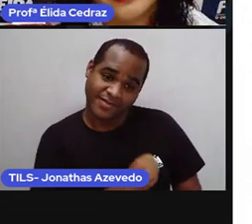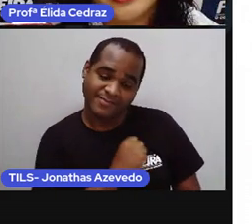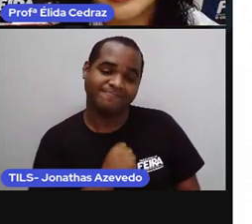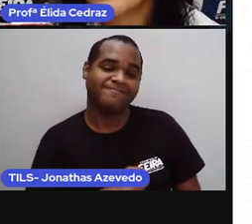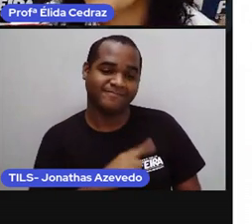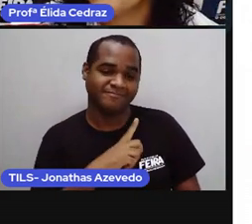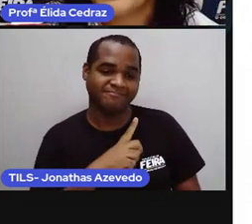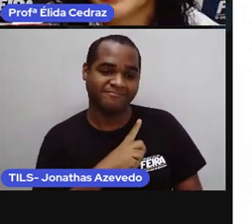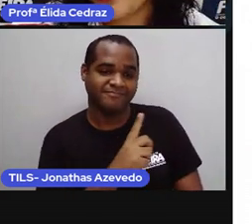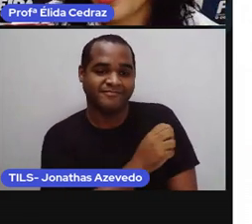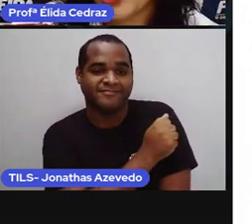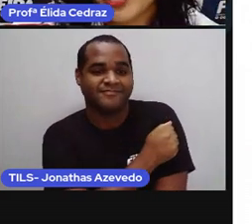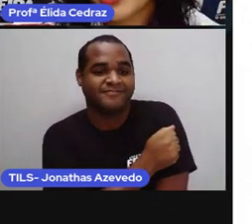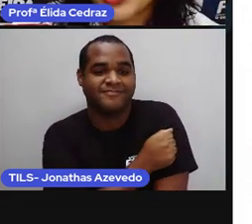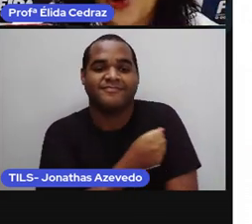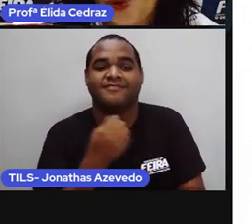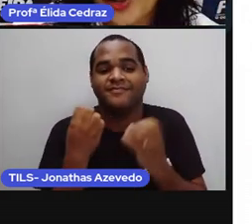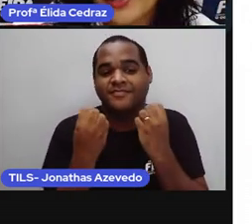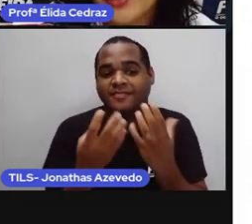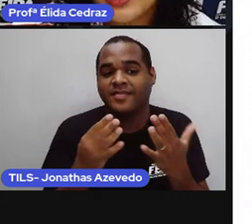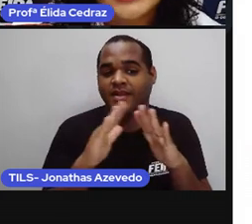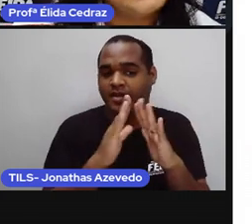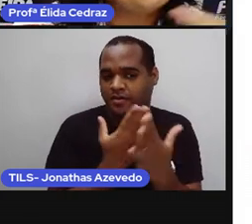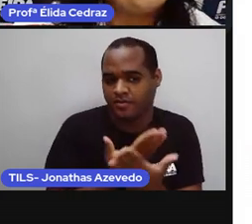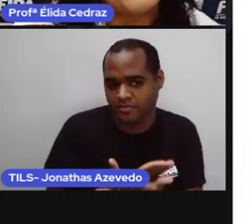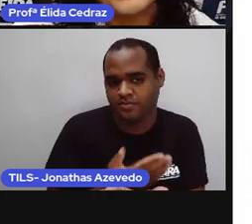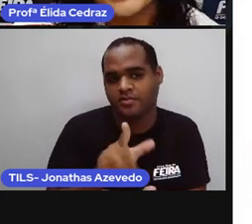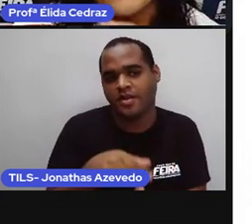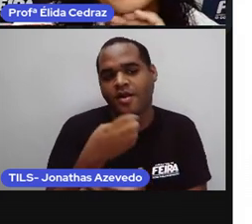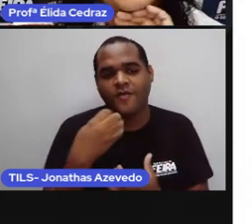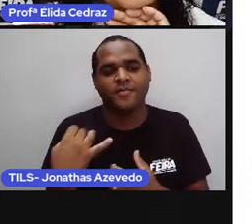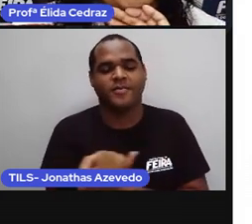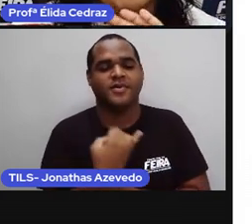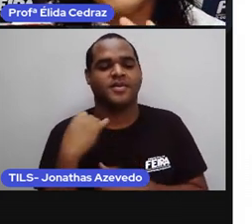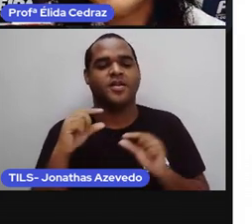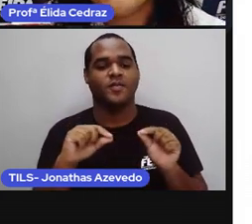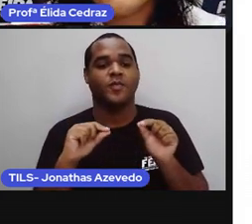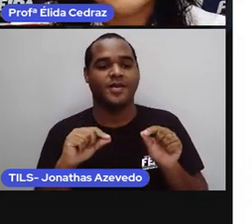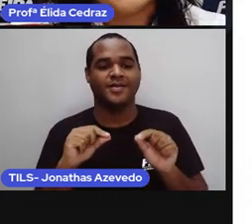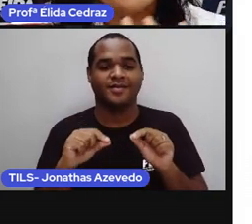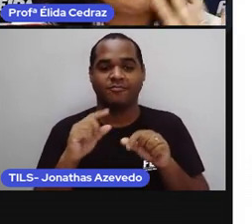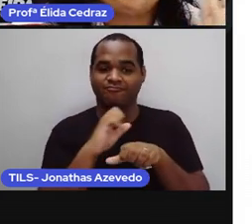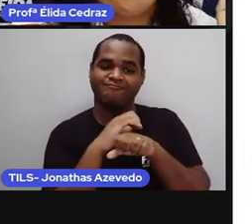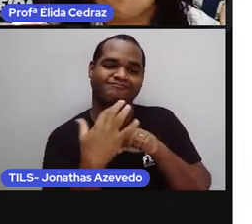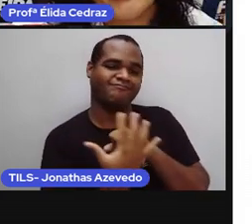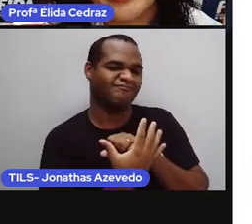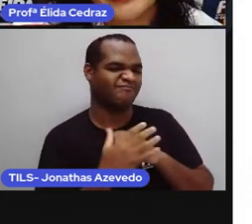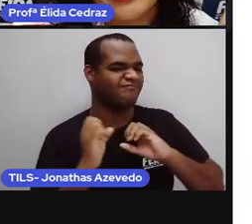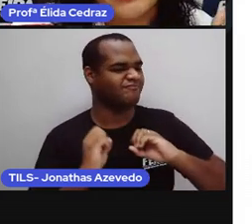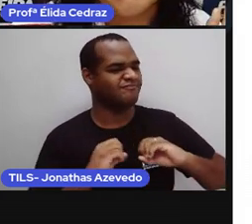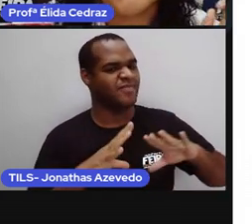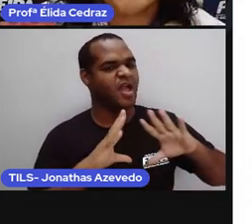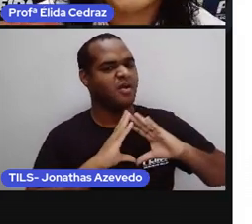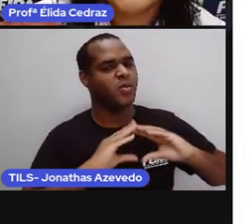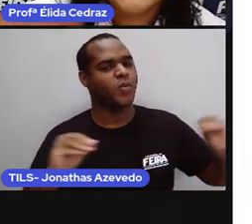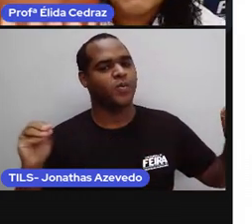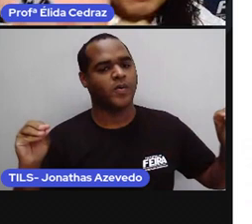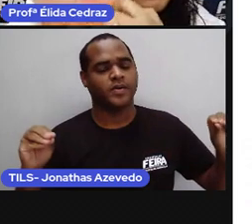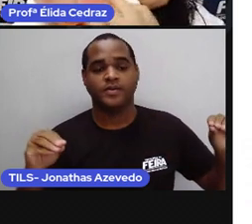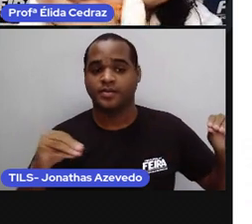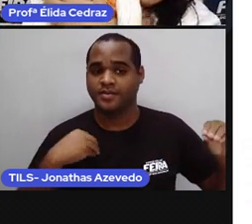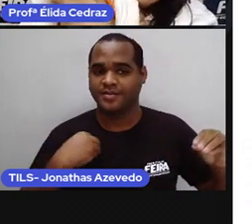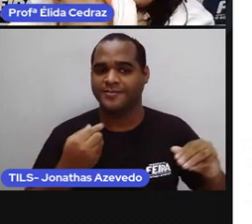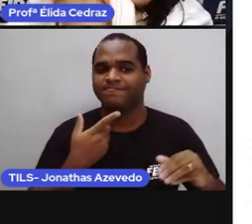dela eu sinto muita saudade da escola e eu não vejo a hora dessa pandemia ir embora pra eu poder